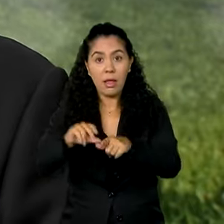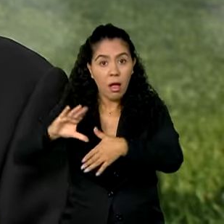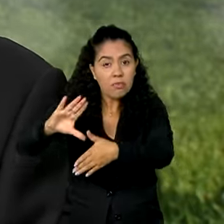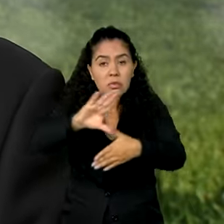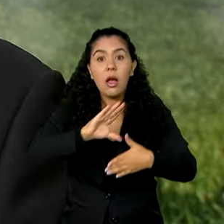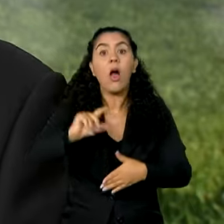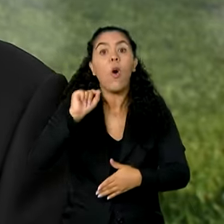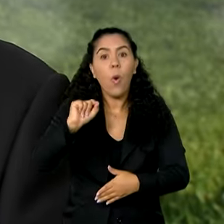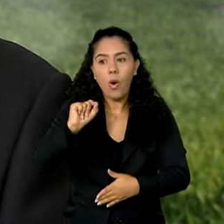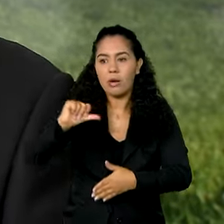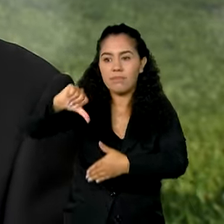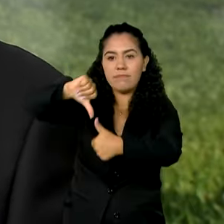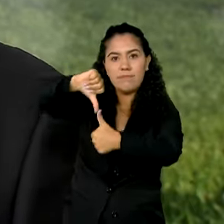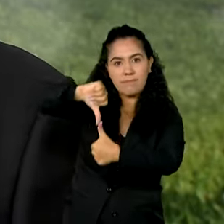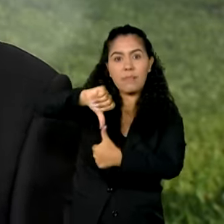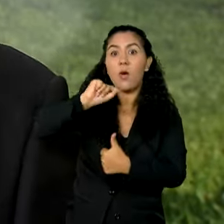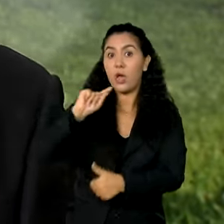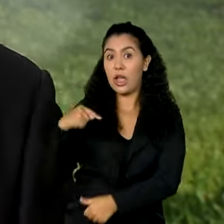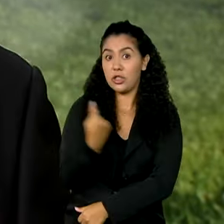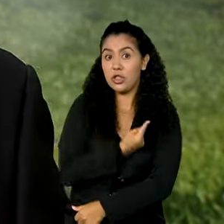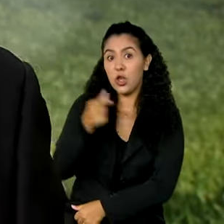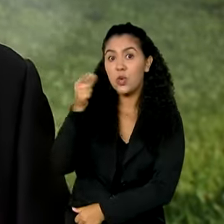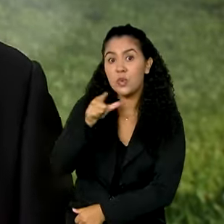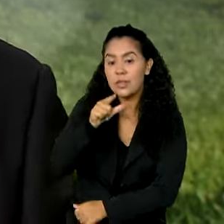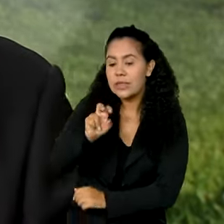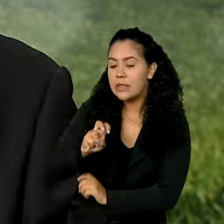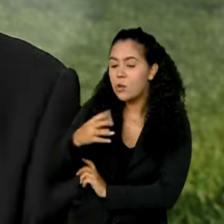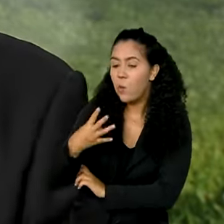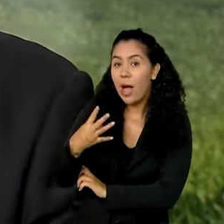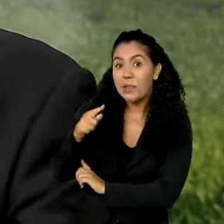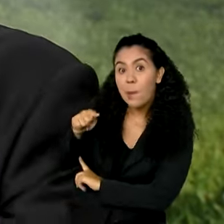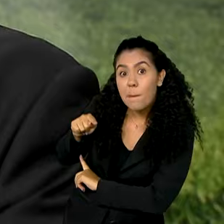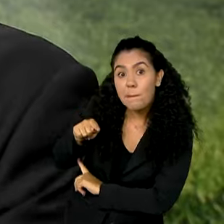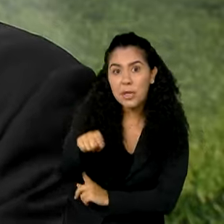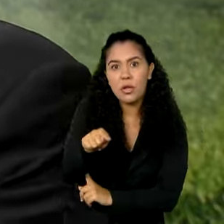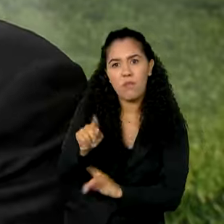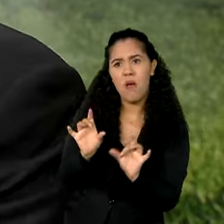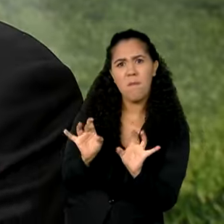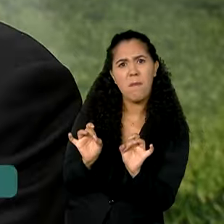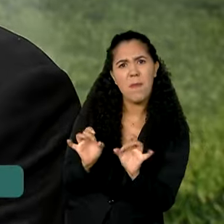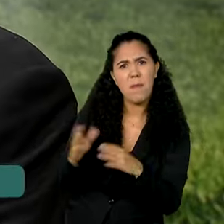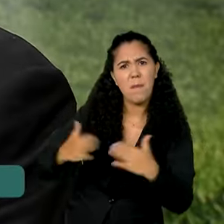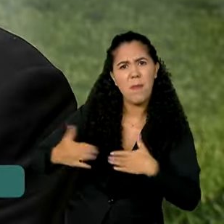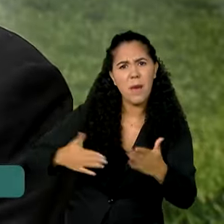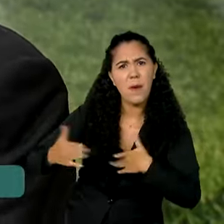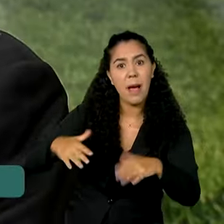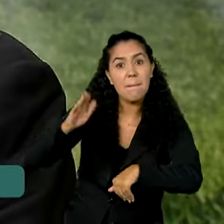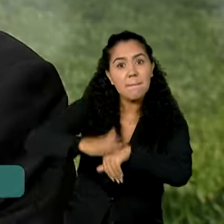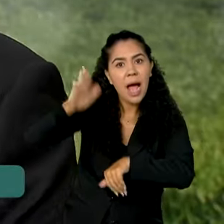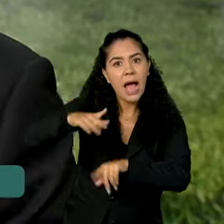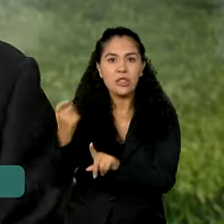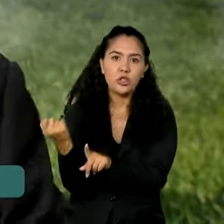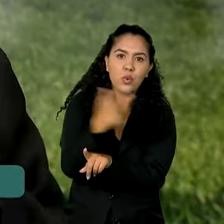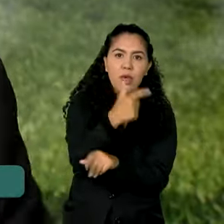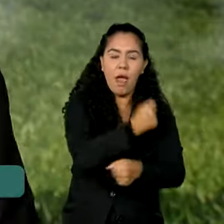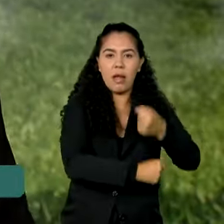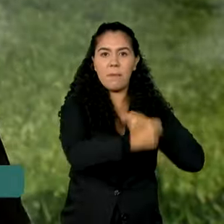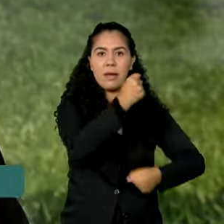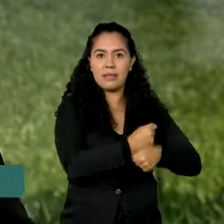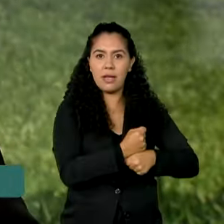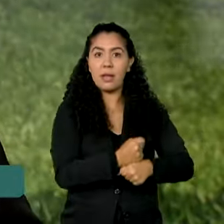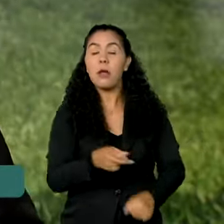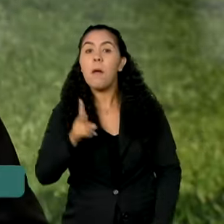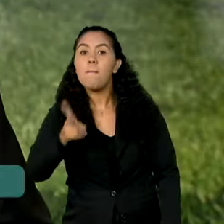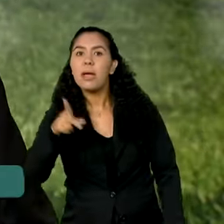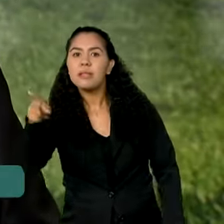nós vendêssemos 54 mil toneladas a mais do que o mesmo período do ano passado, mesmo com a China comprando 130